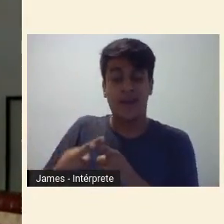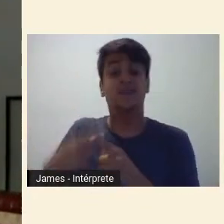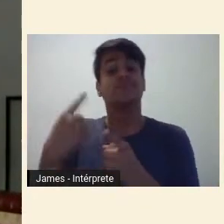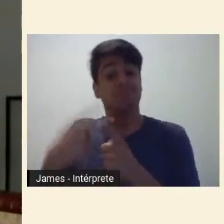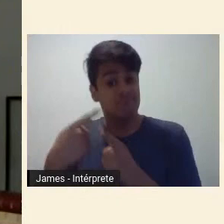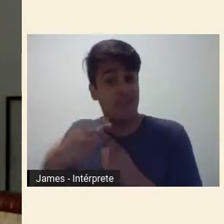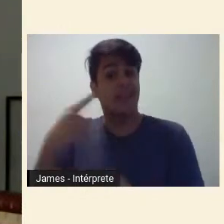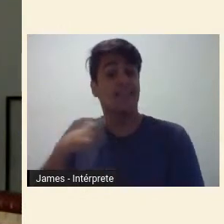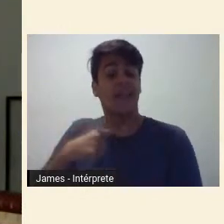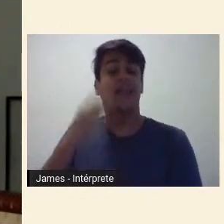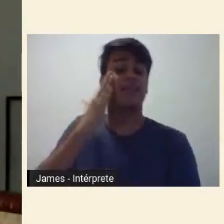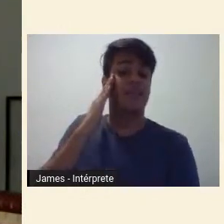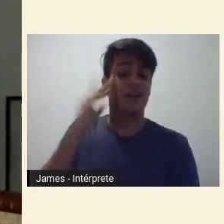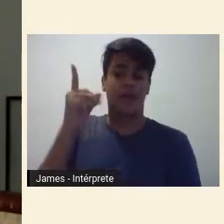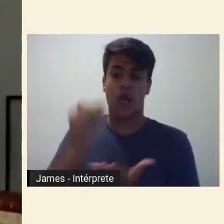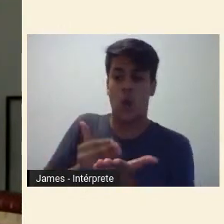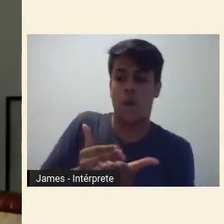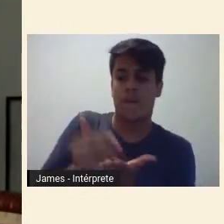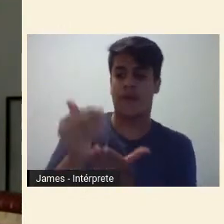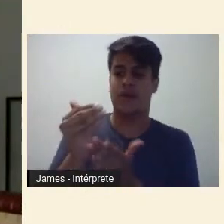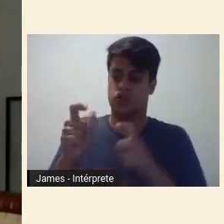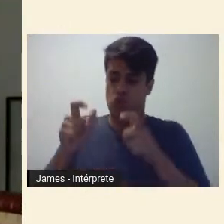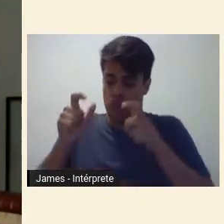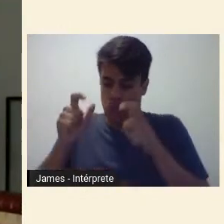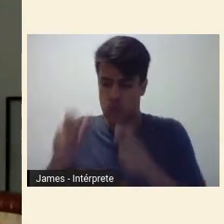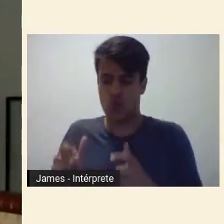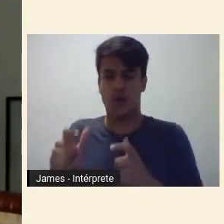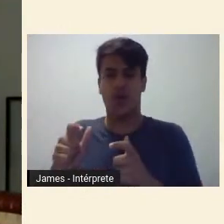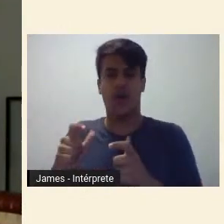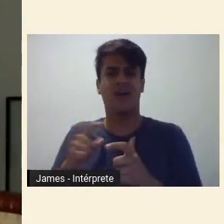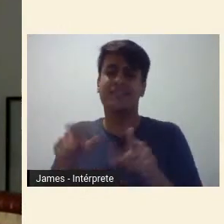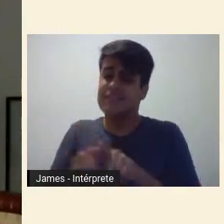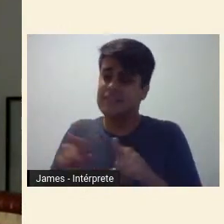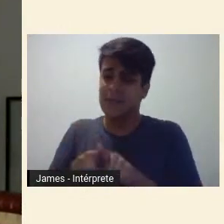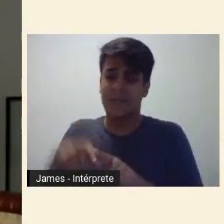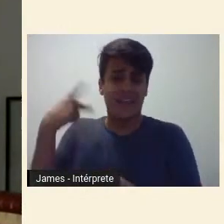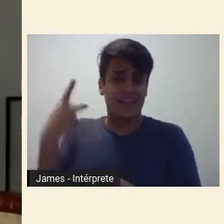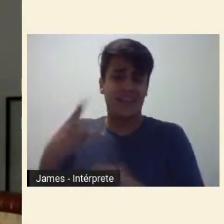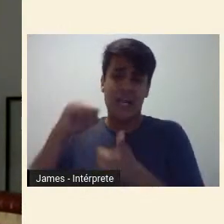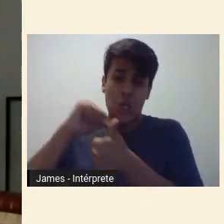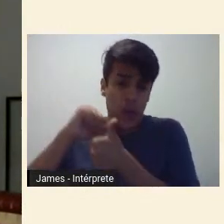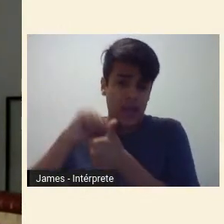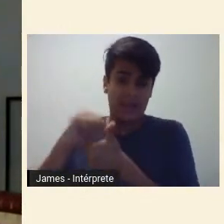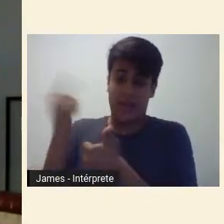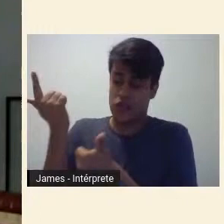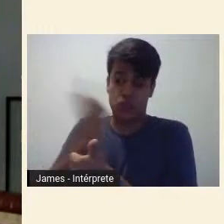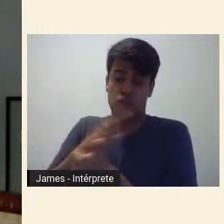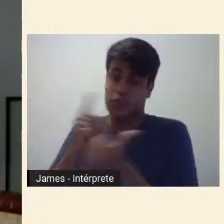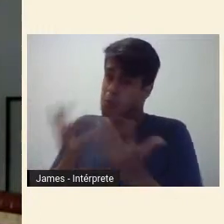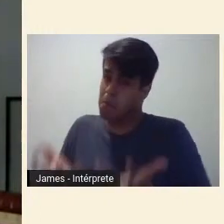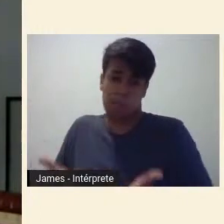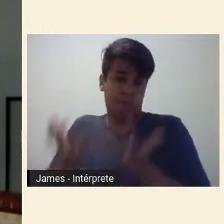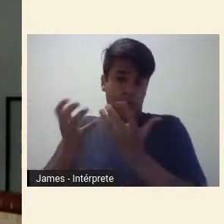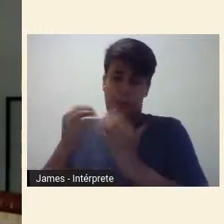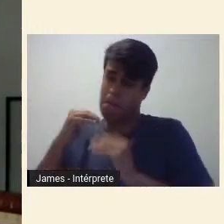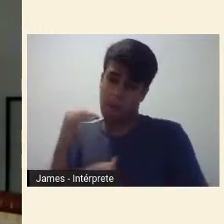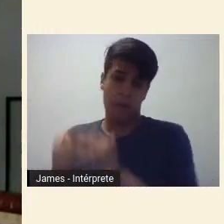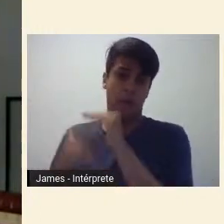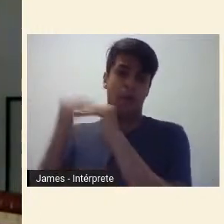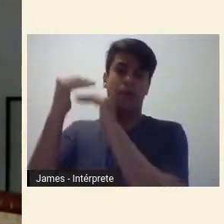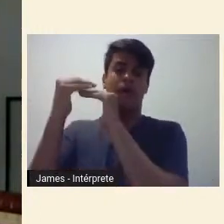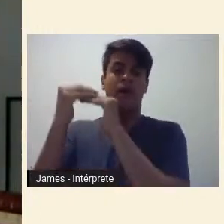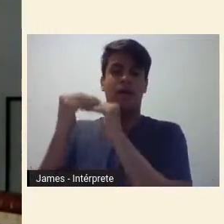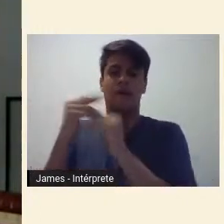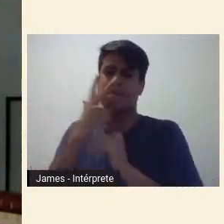origem, começo, início e por sua inexorável qualidade de progressão, a ruptura que instaura o novo